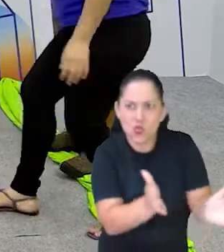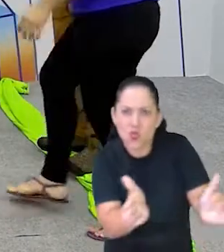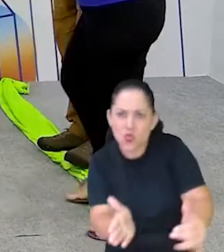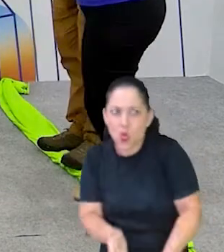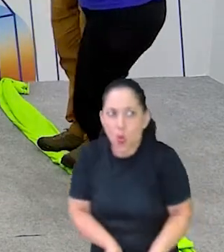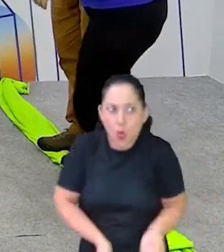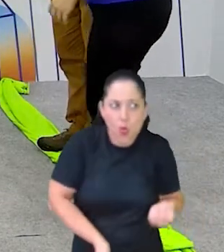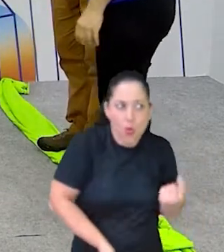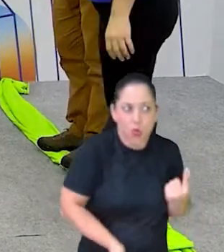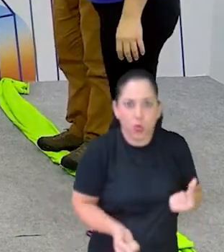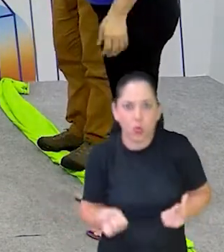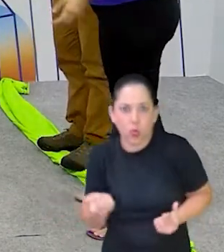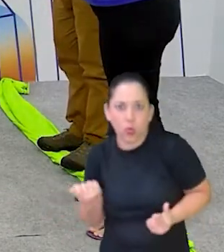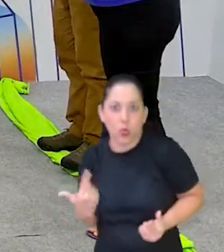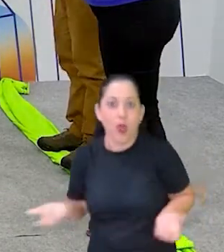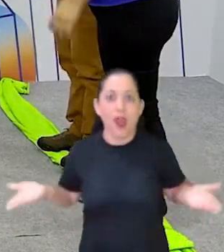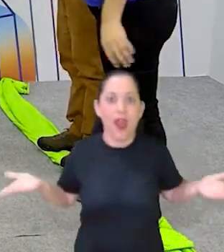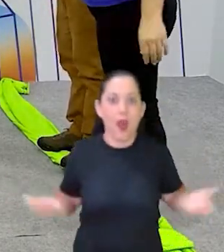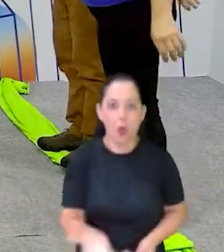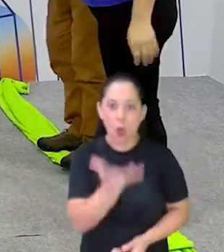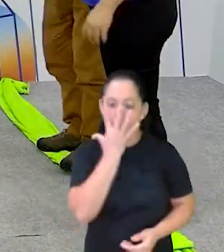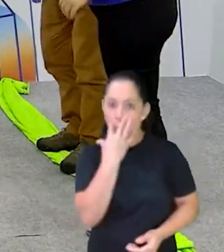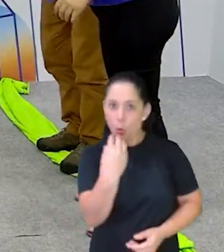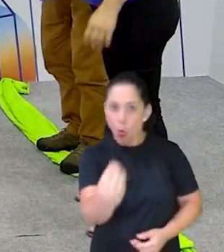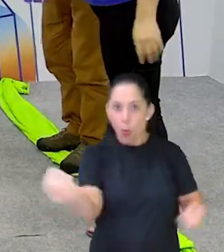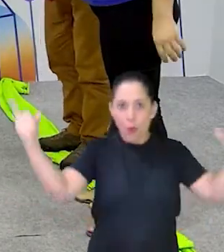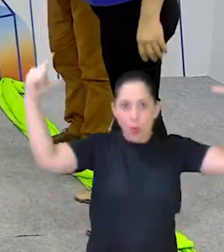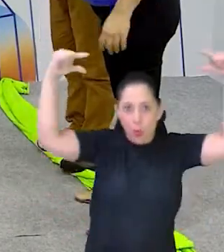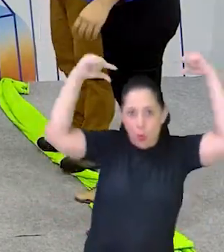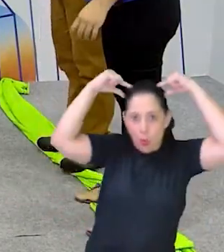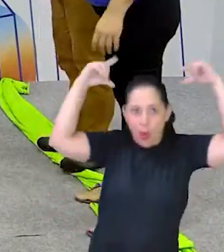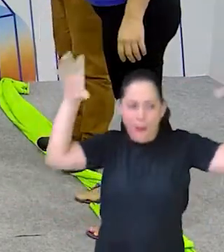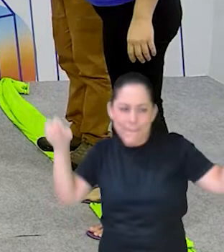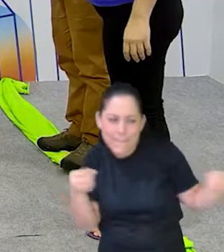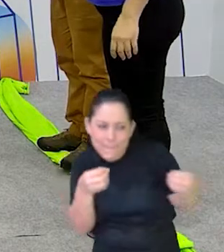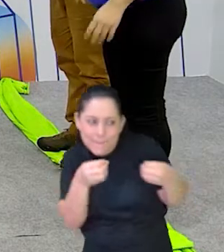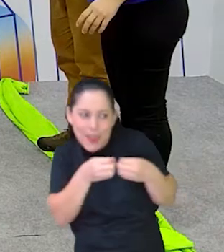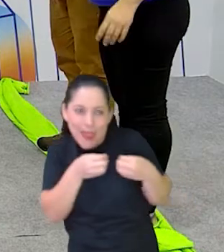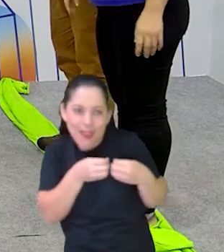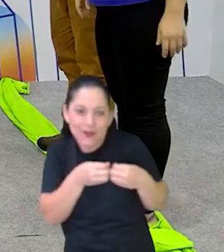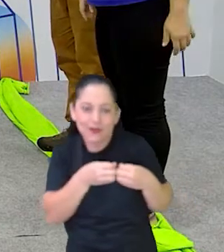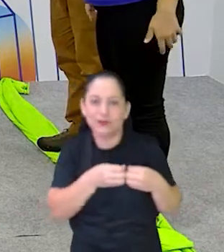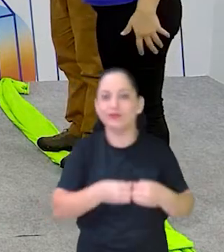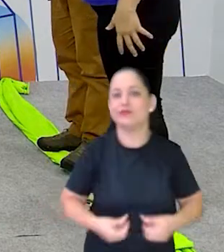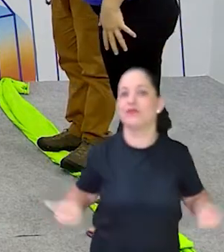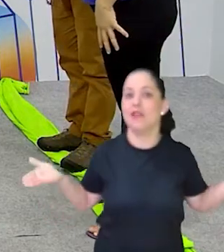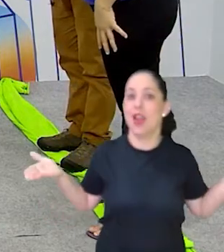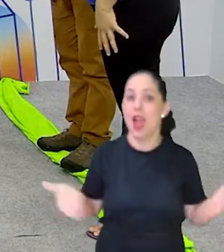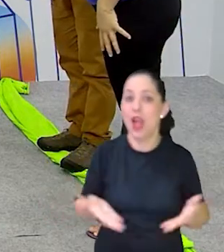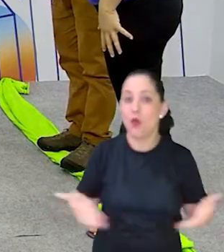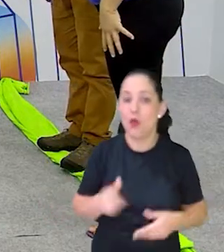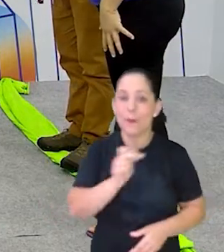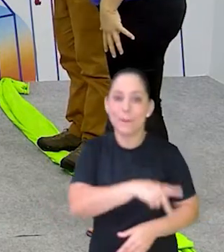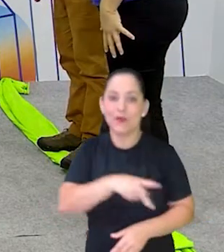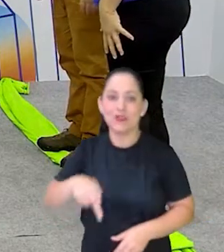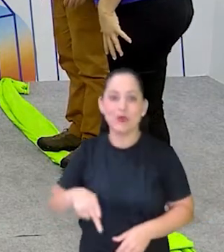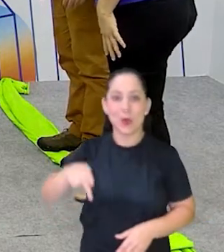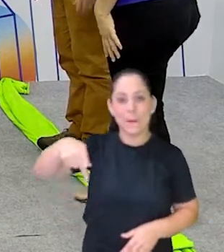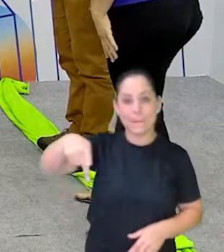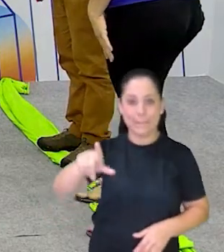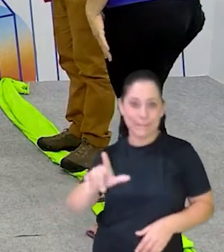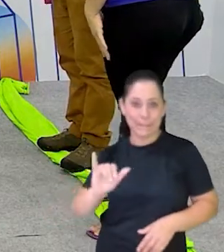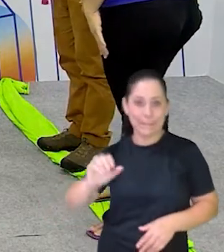E o lobo mal passeia aqui por perto. Agora é a vez do professor Plenho.